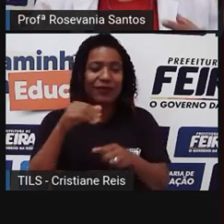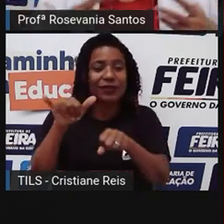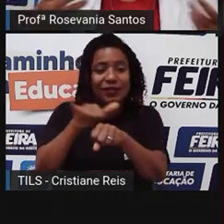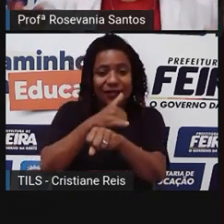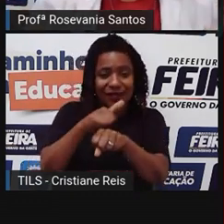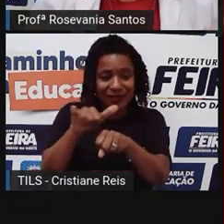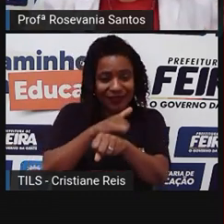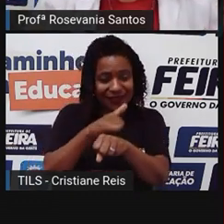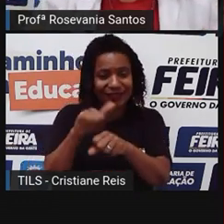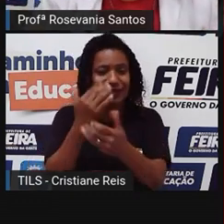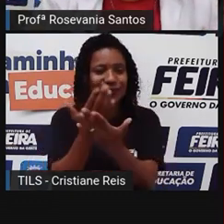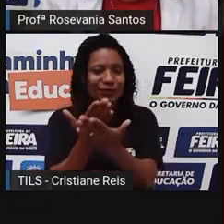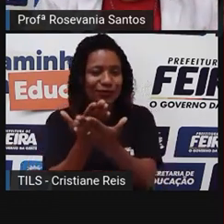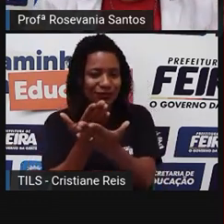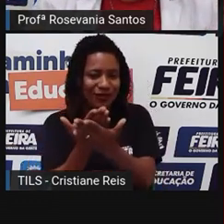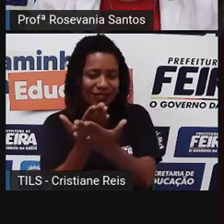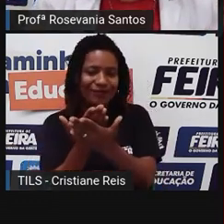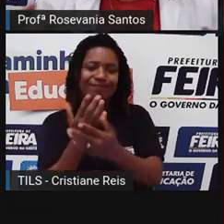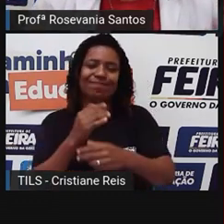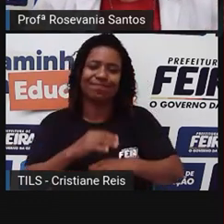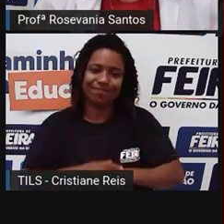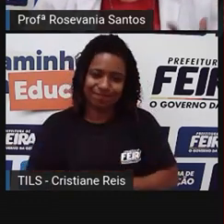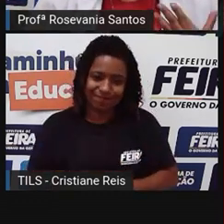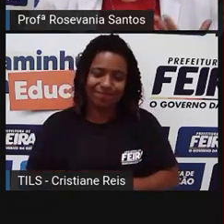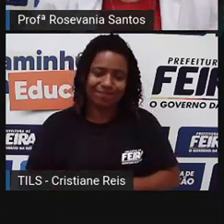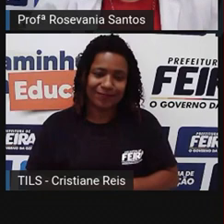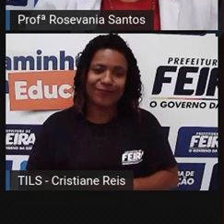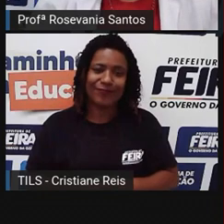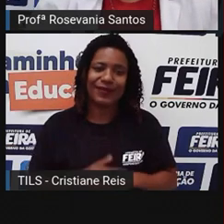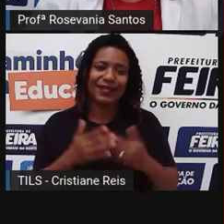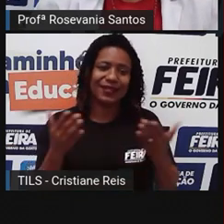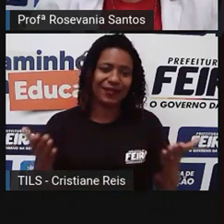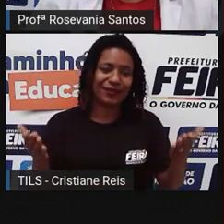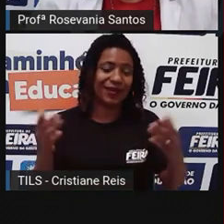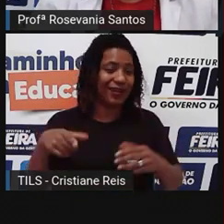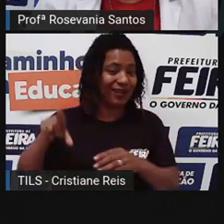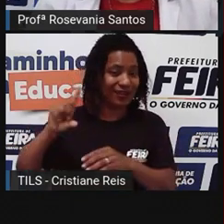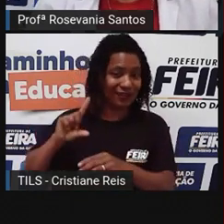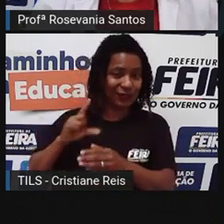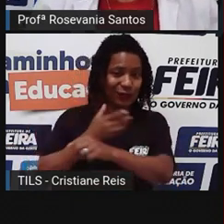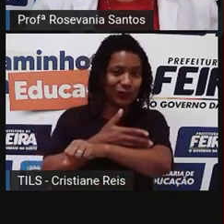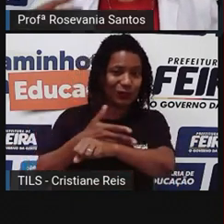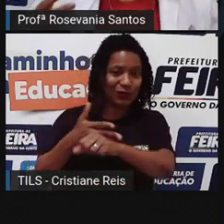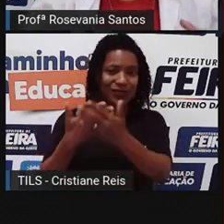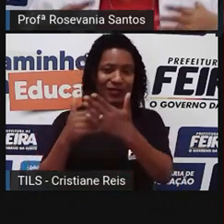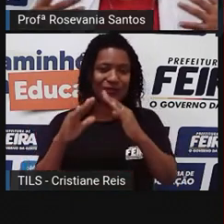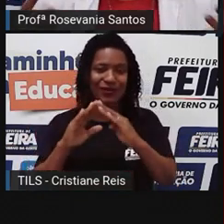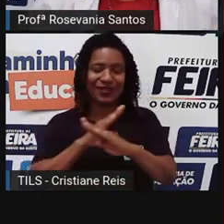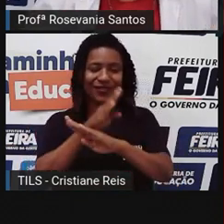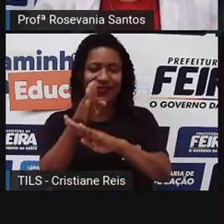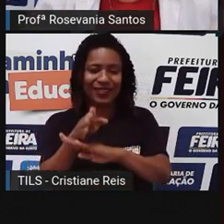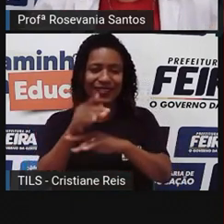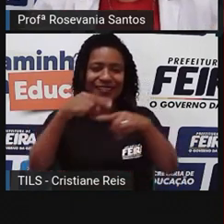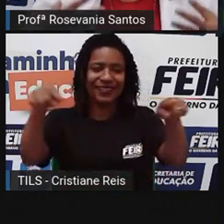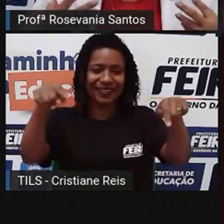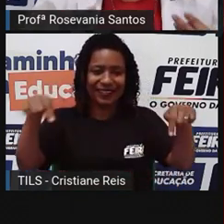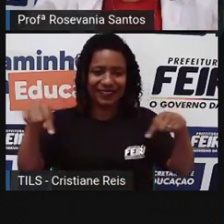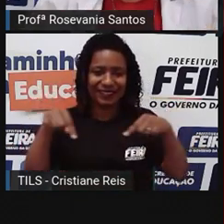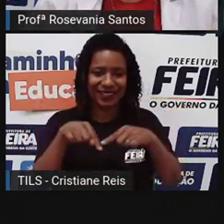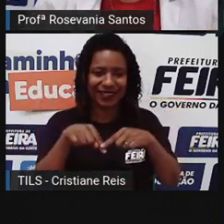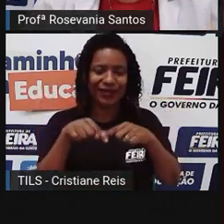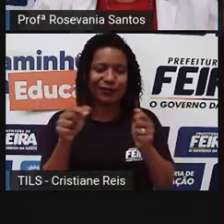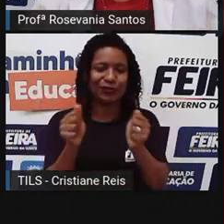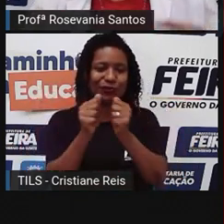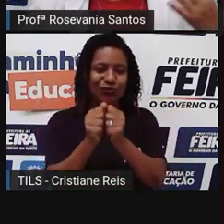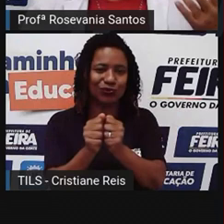aquela tradicional e que, de certa forma, vocês já estavam acostumados mais com ela. Que era na sala de aula, junto